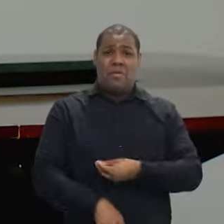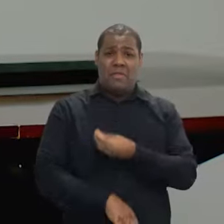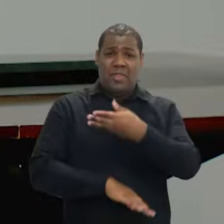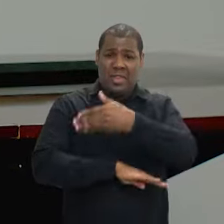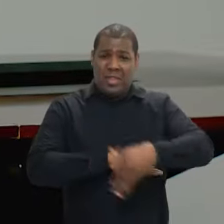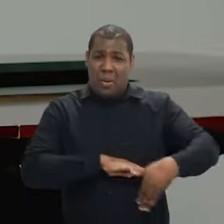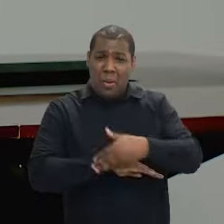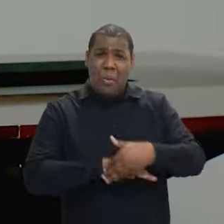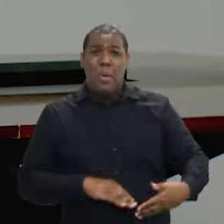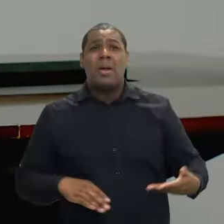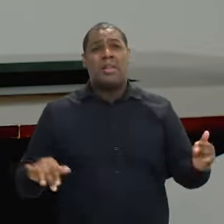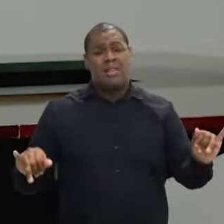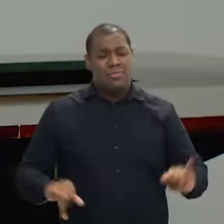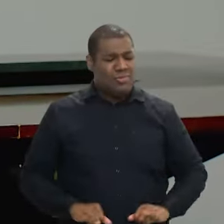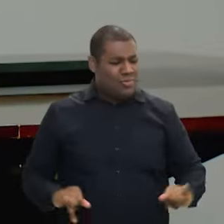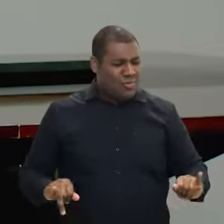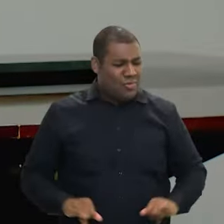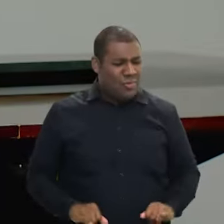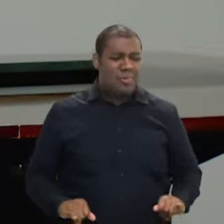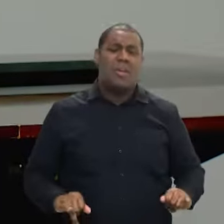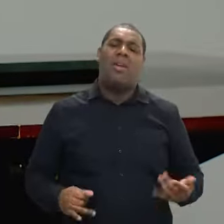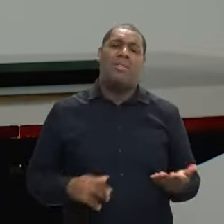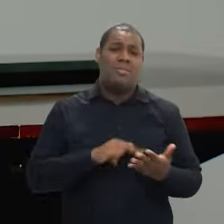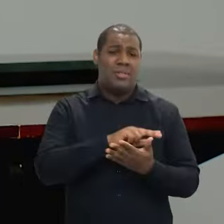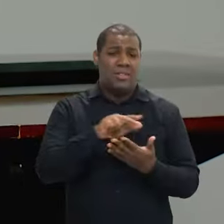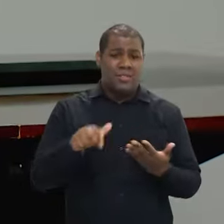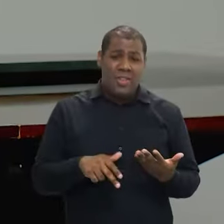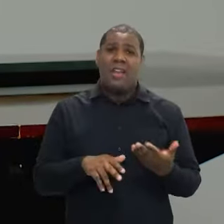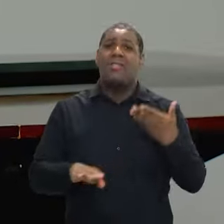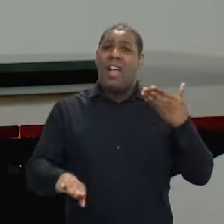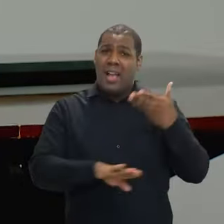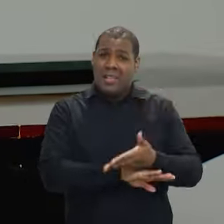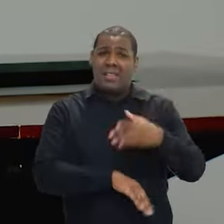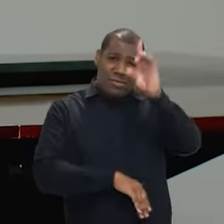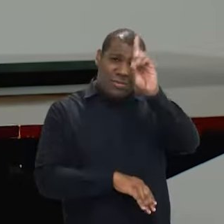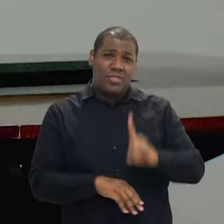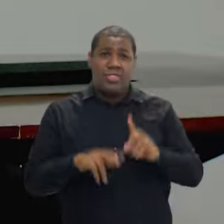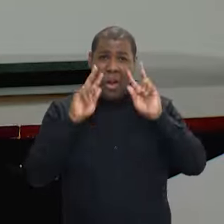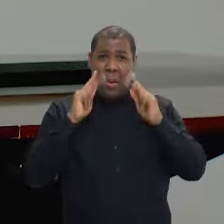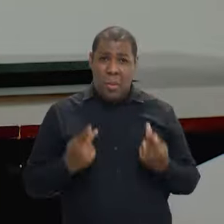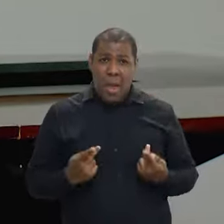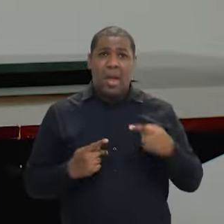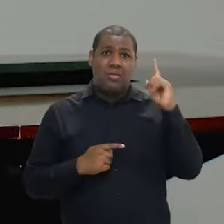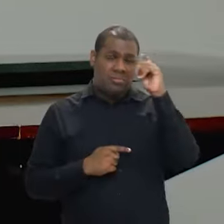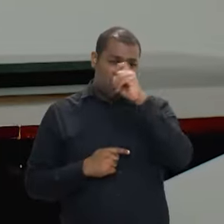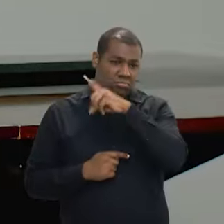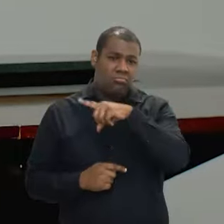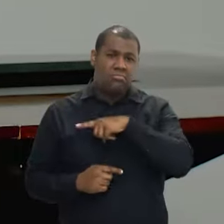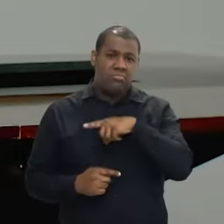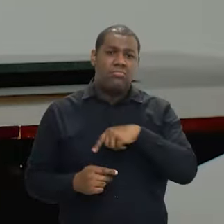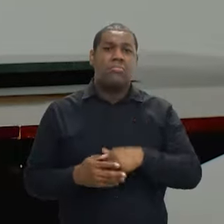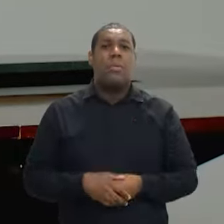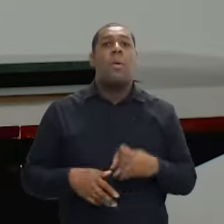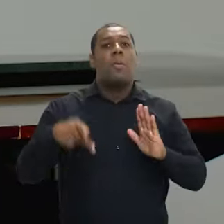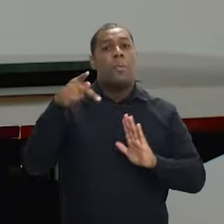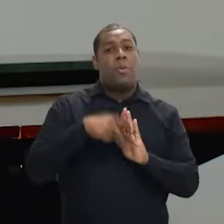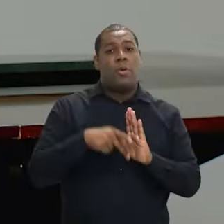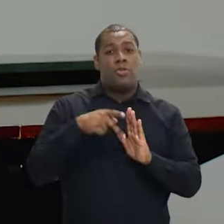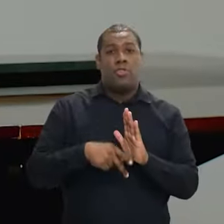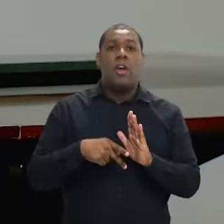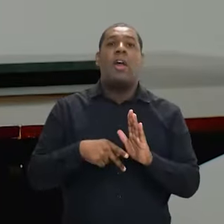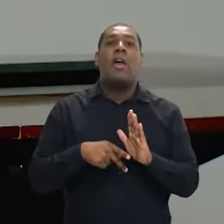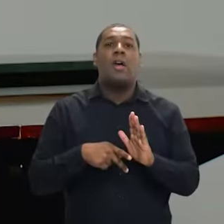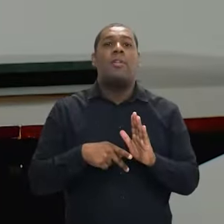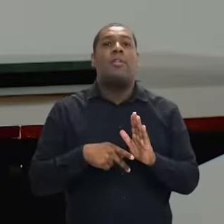mais perversas privações no que diz respeito a direitos humanos. Então, o plano tem um eixo